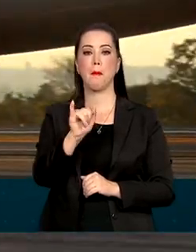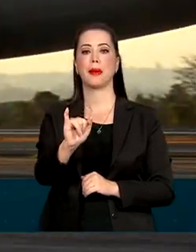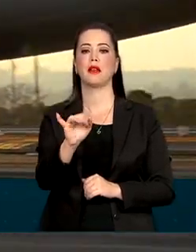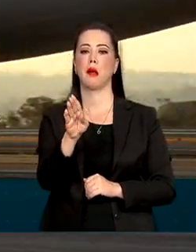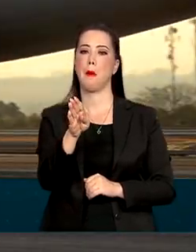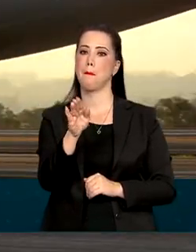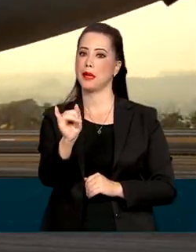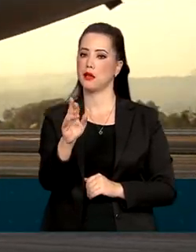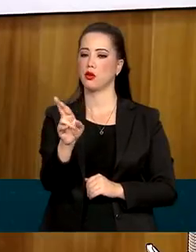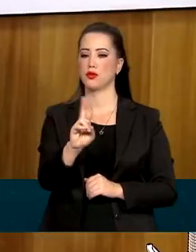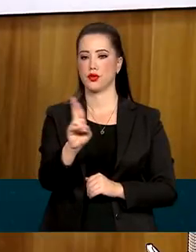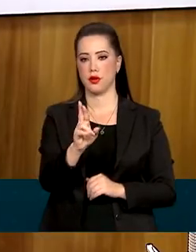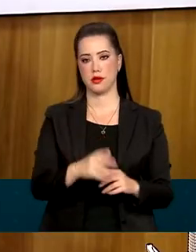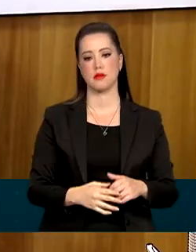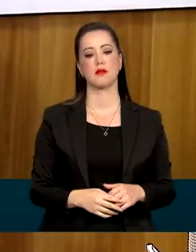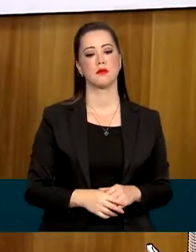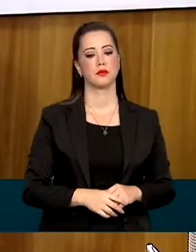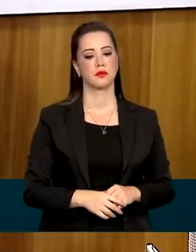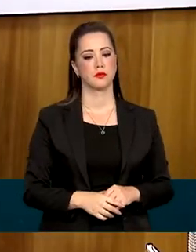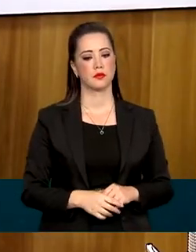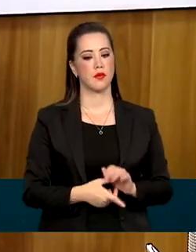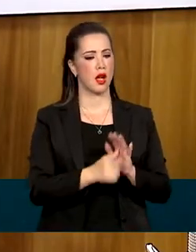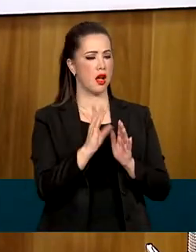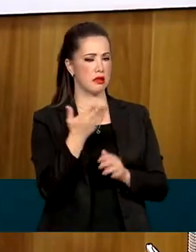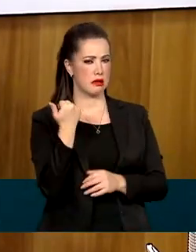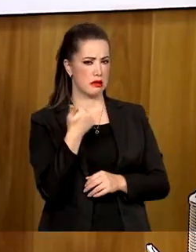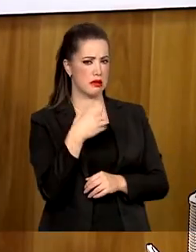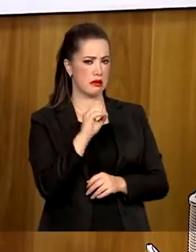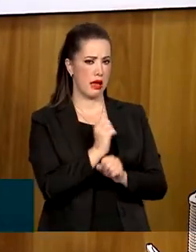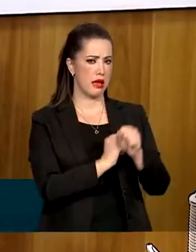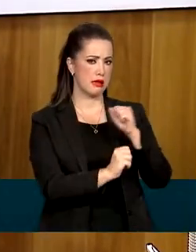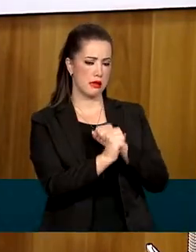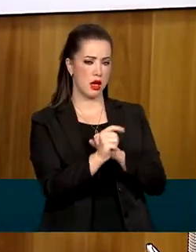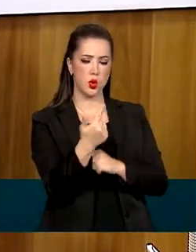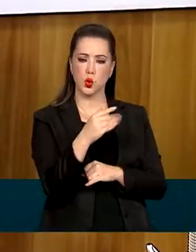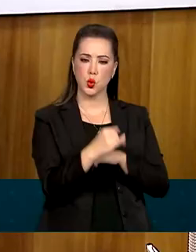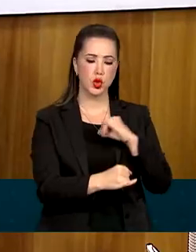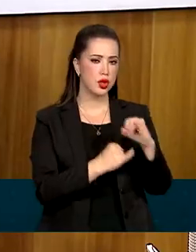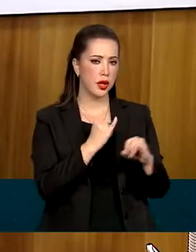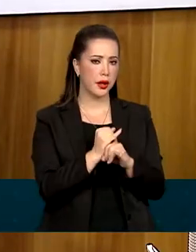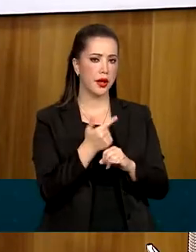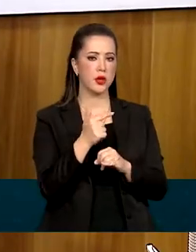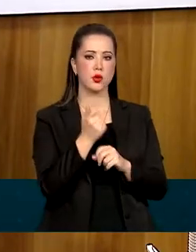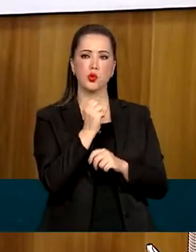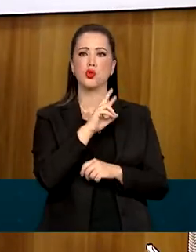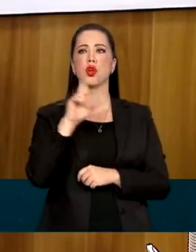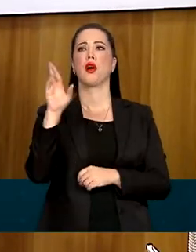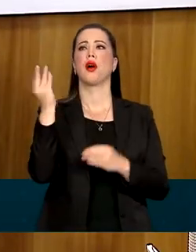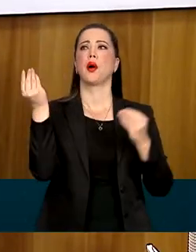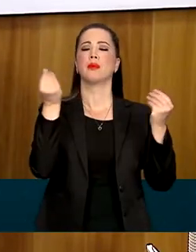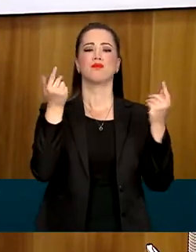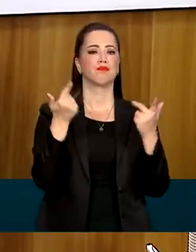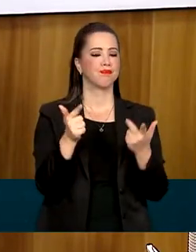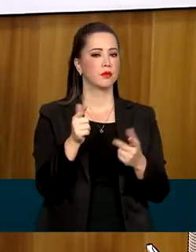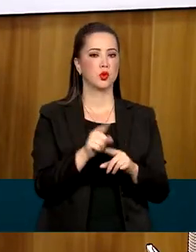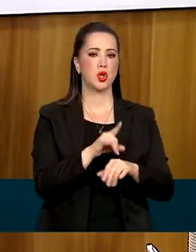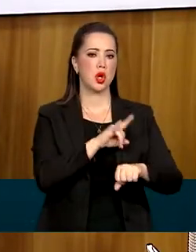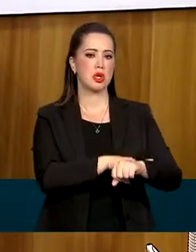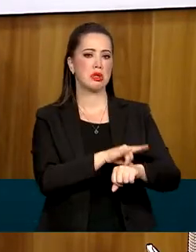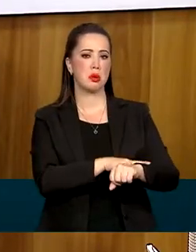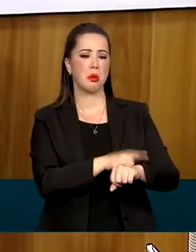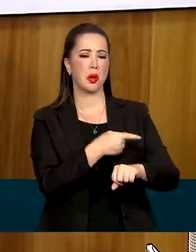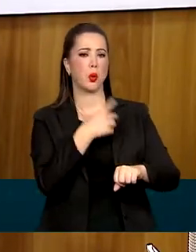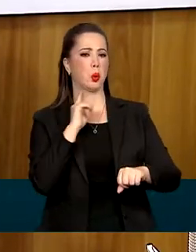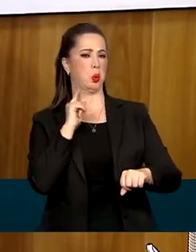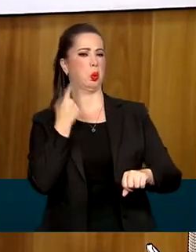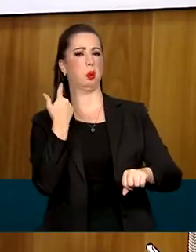A gente tinha, há 10 anos atrás, aeroportos muitas vezes sem internet, sem ar-condicionado, com banheiros sujos. E dez anos depois, o